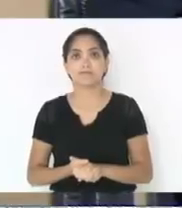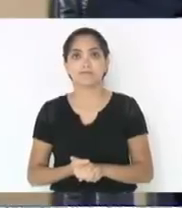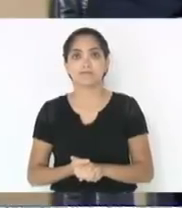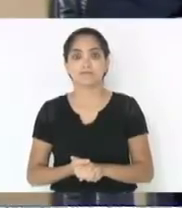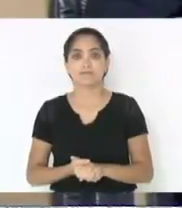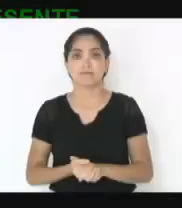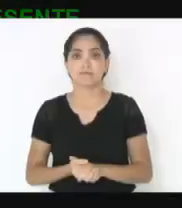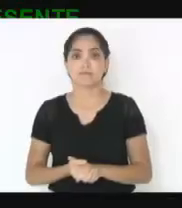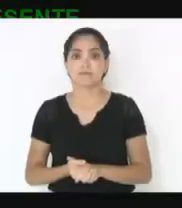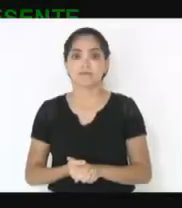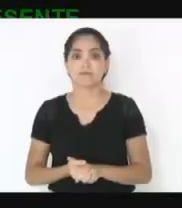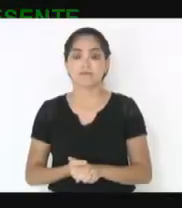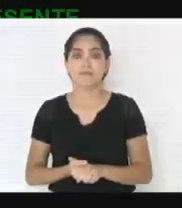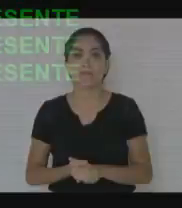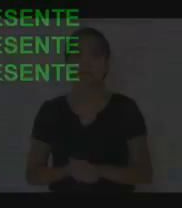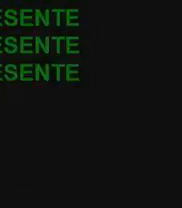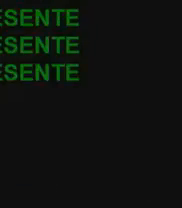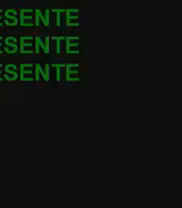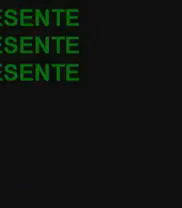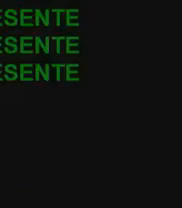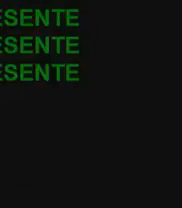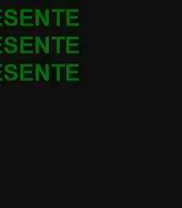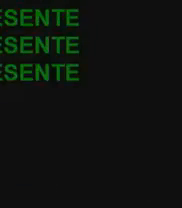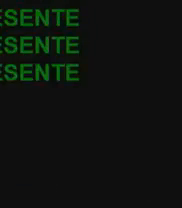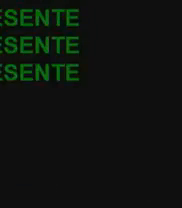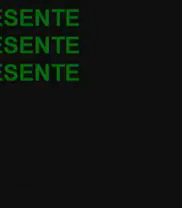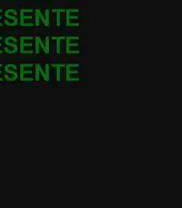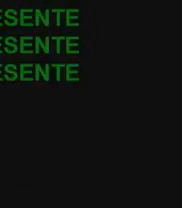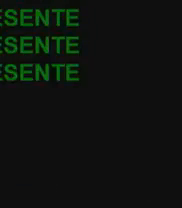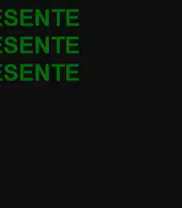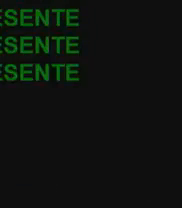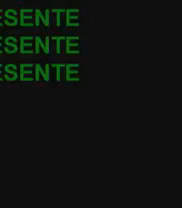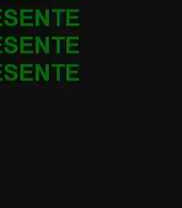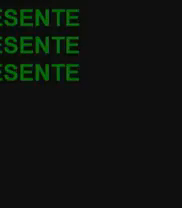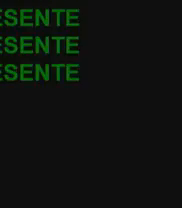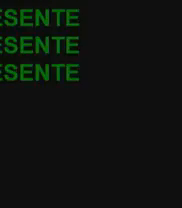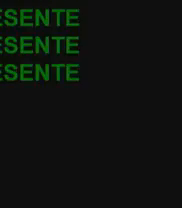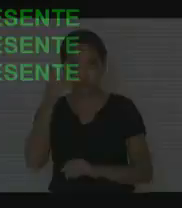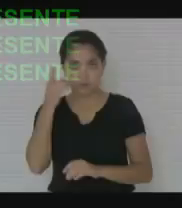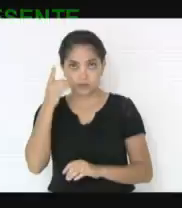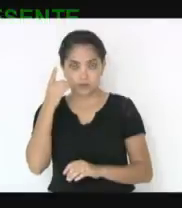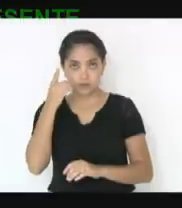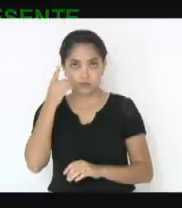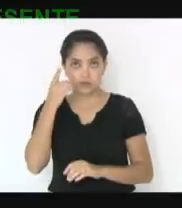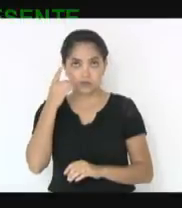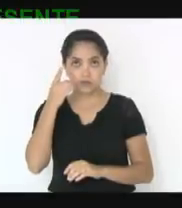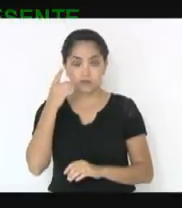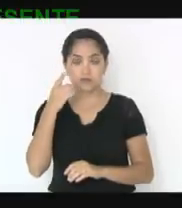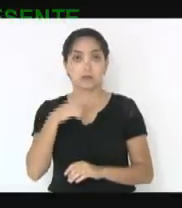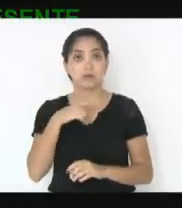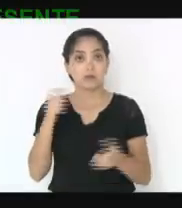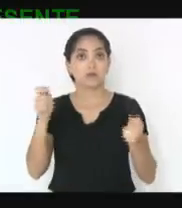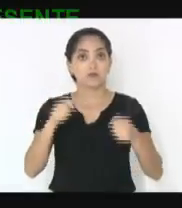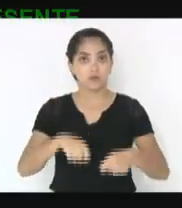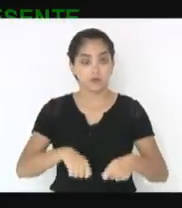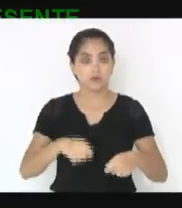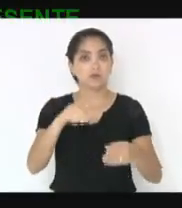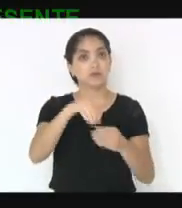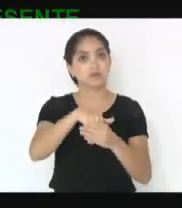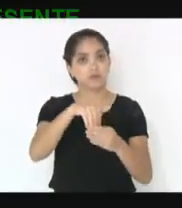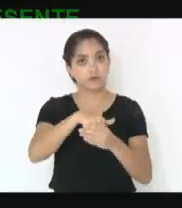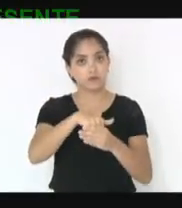vida. Nós já temos 25 no plenário, portanto, deputado Kennedy, temos condições de deliberar.